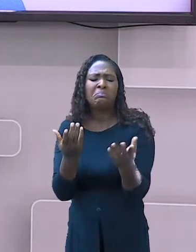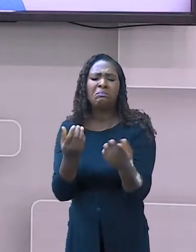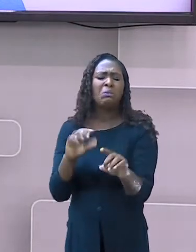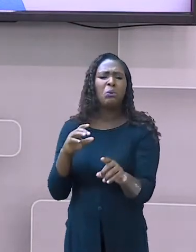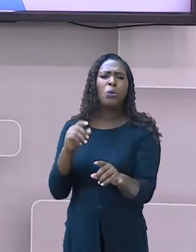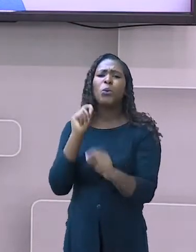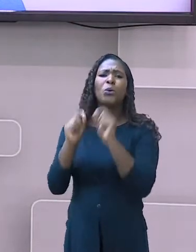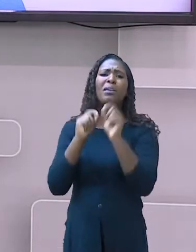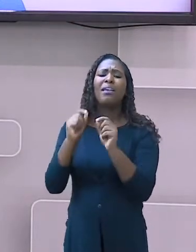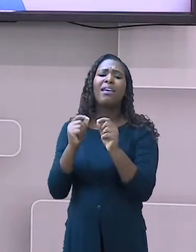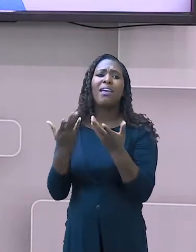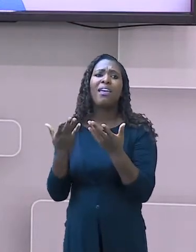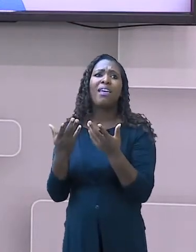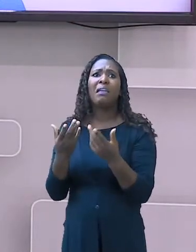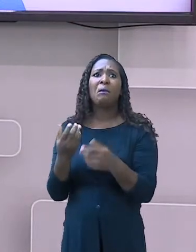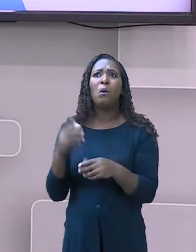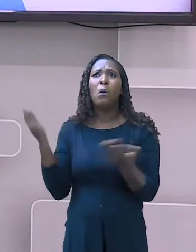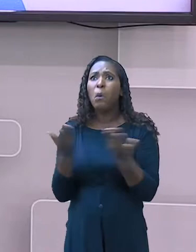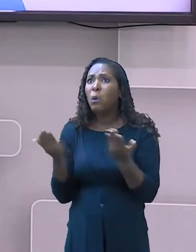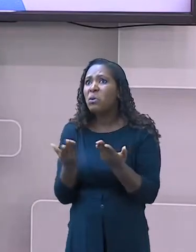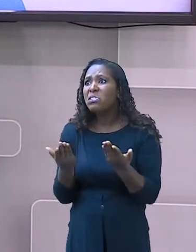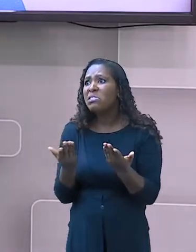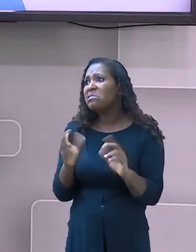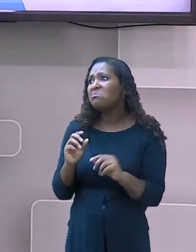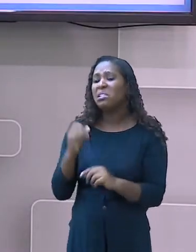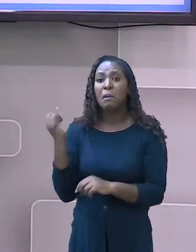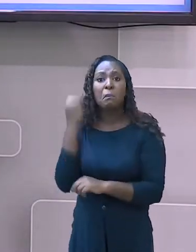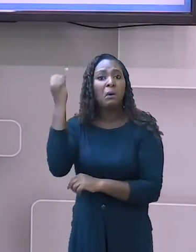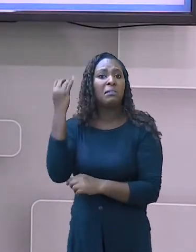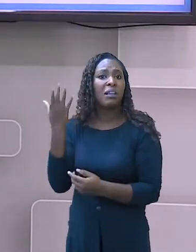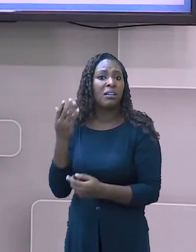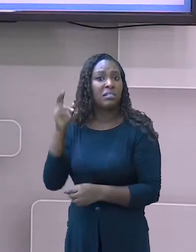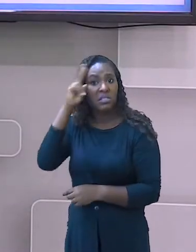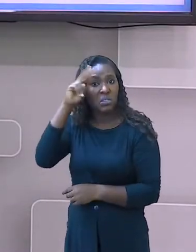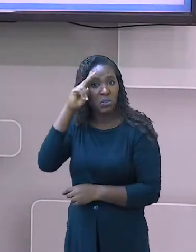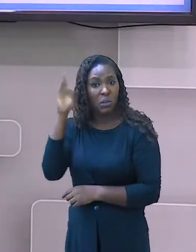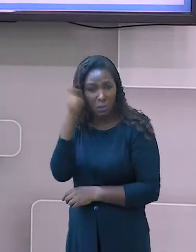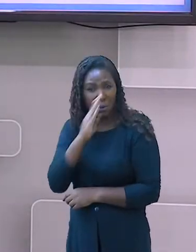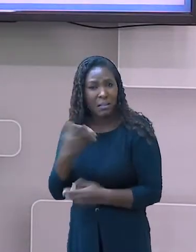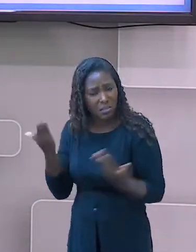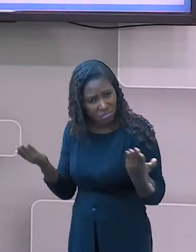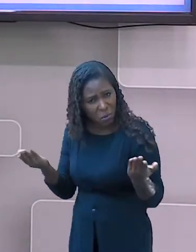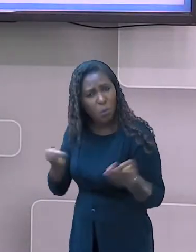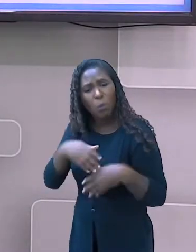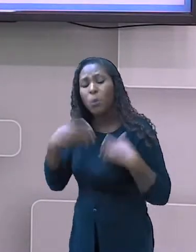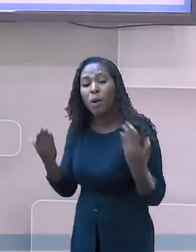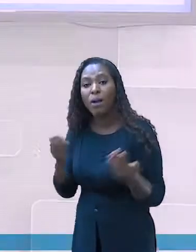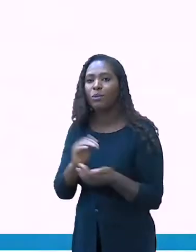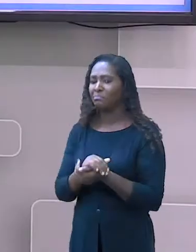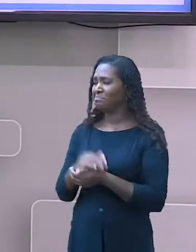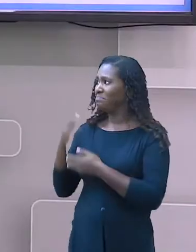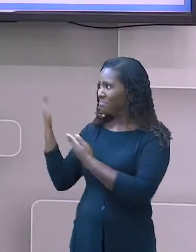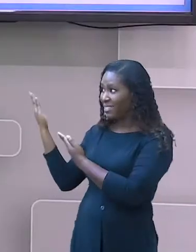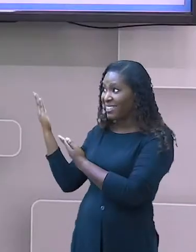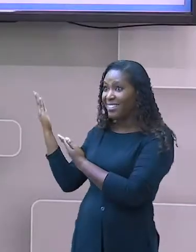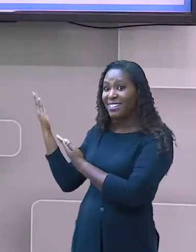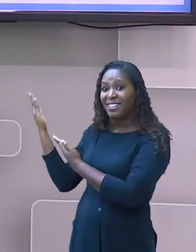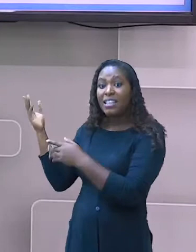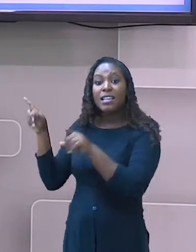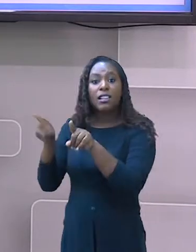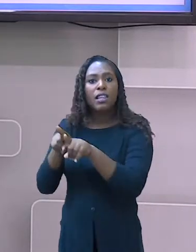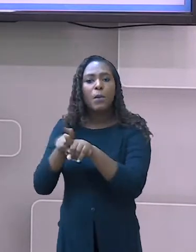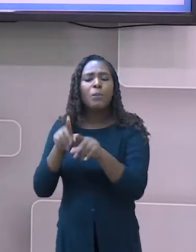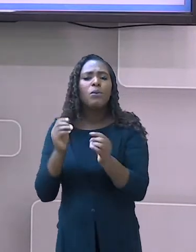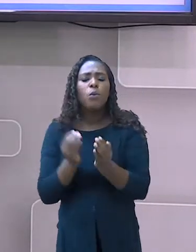brasileiros. Vamos ver? Também ficou conhecido como a expansão marítima as